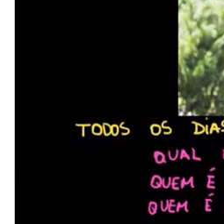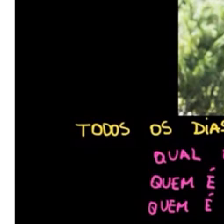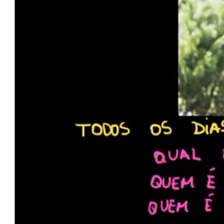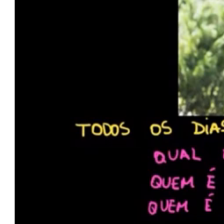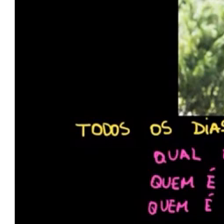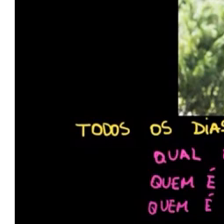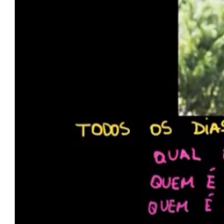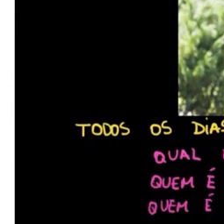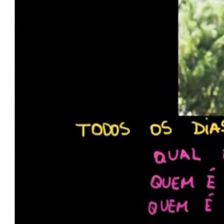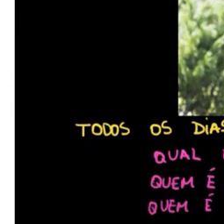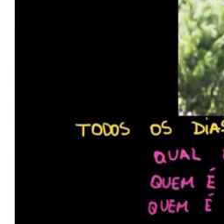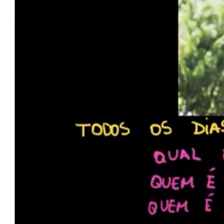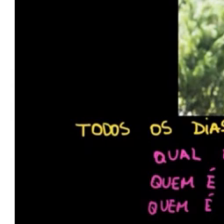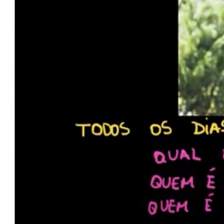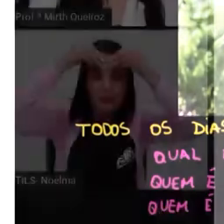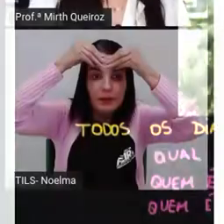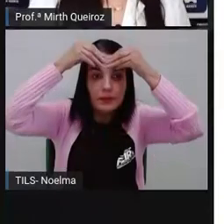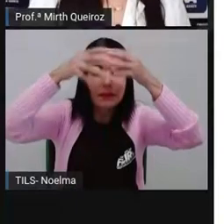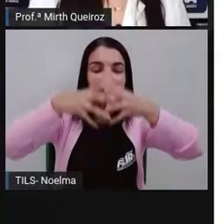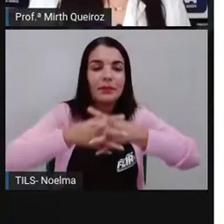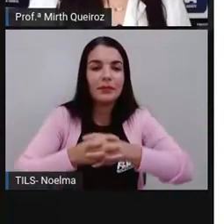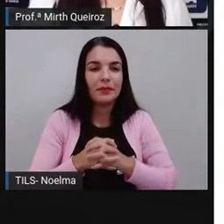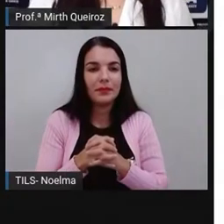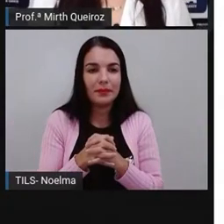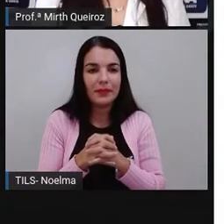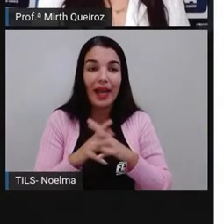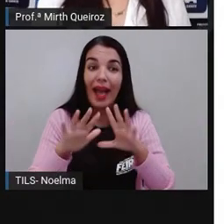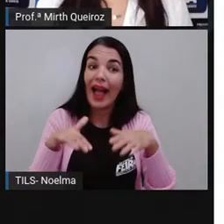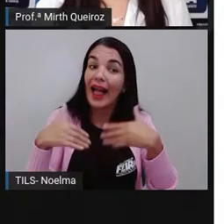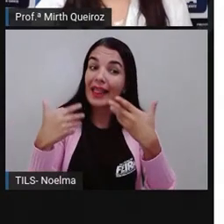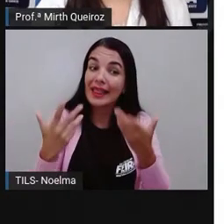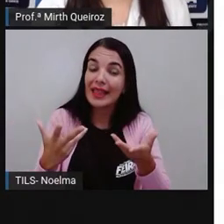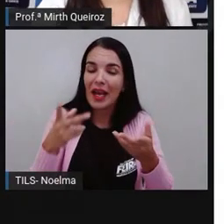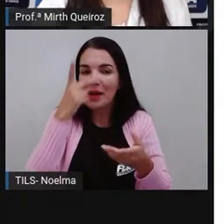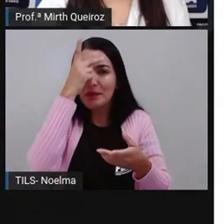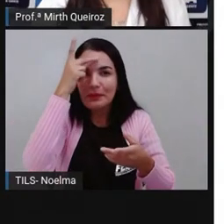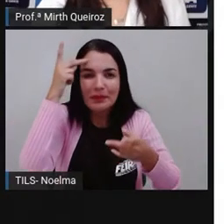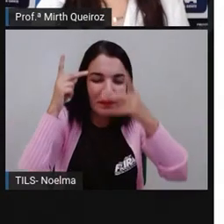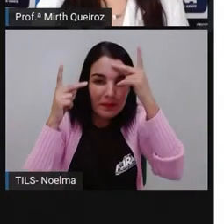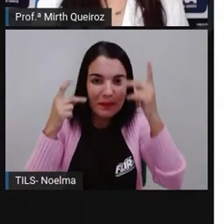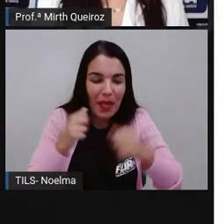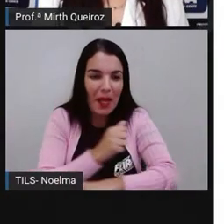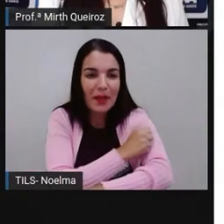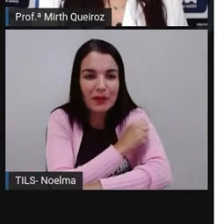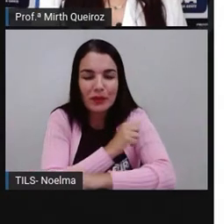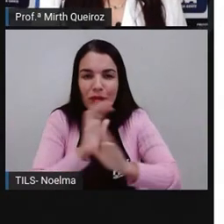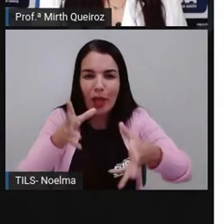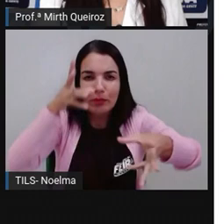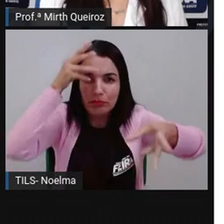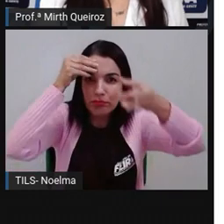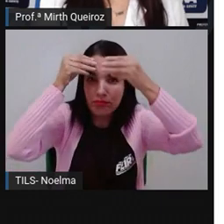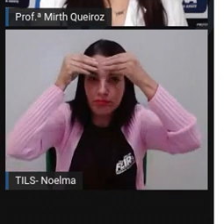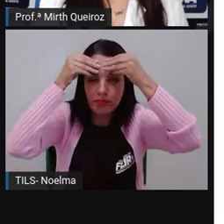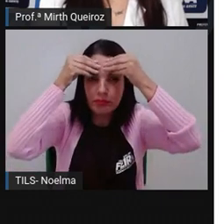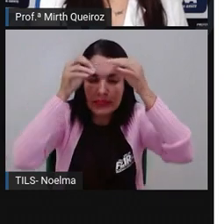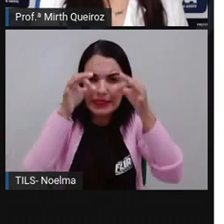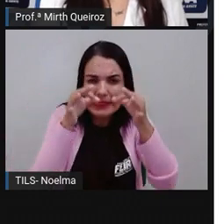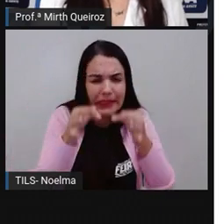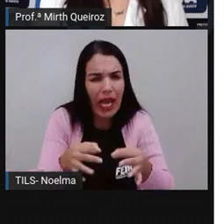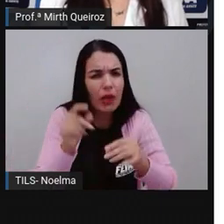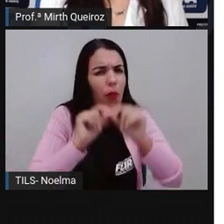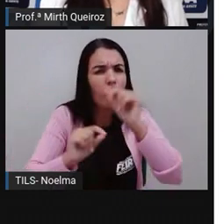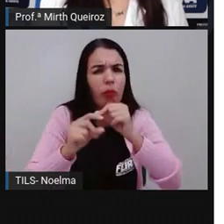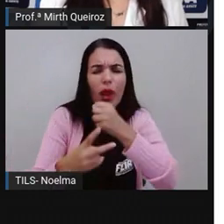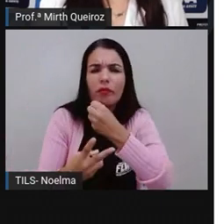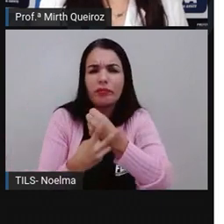língua portuguesa. Até lá! Então, pessoal, compreenderam aí direitinho o que são verbos? Nós vamos